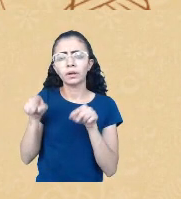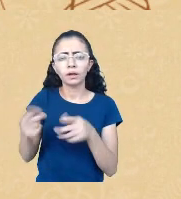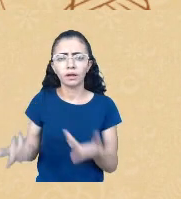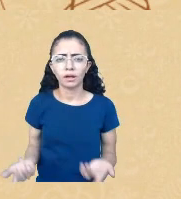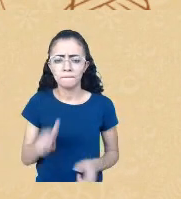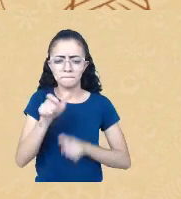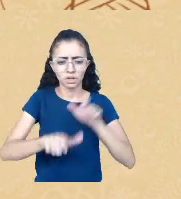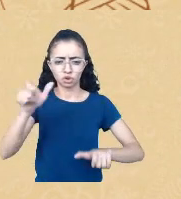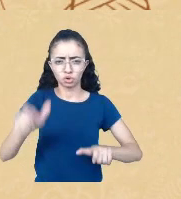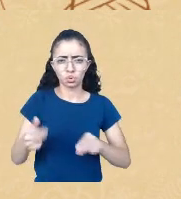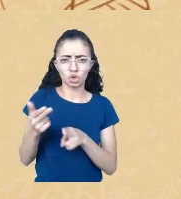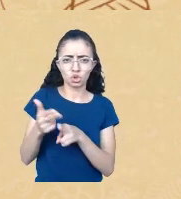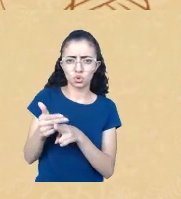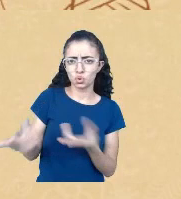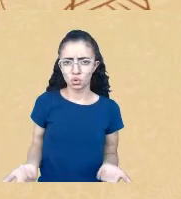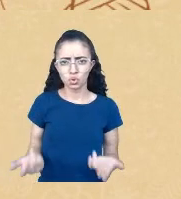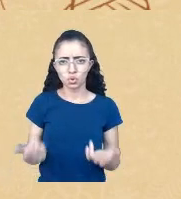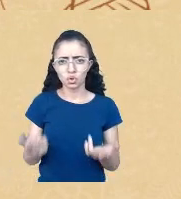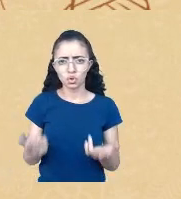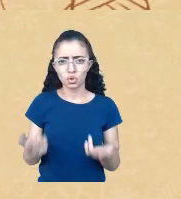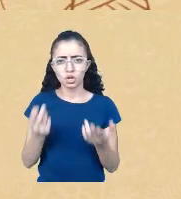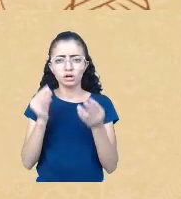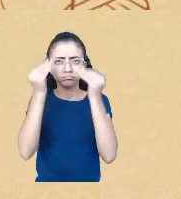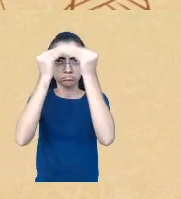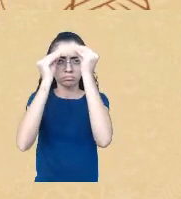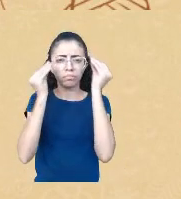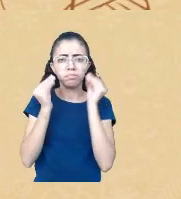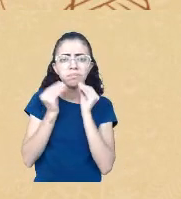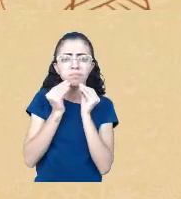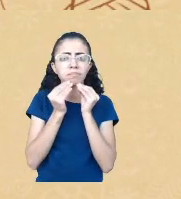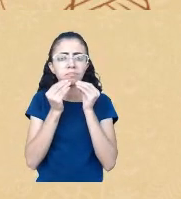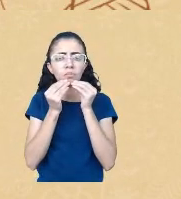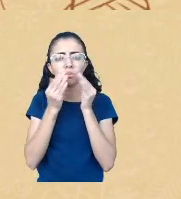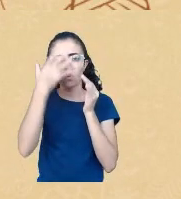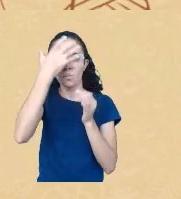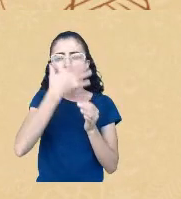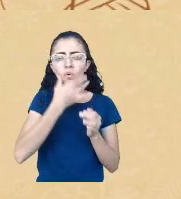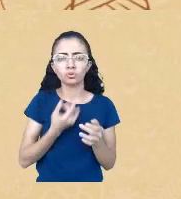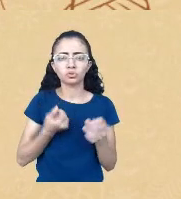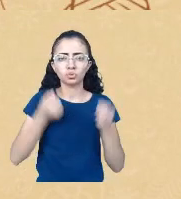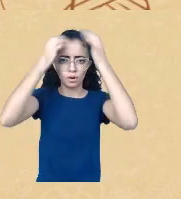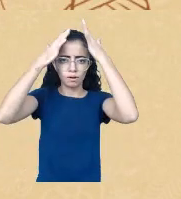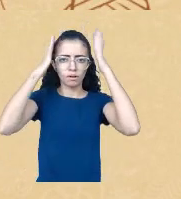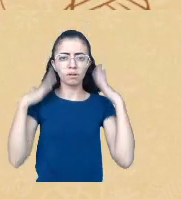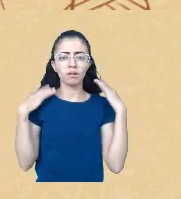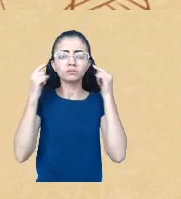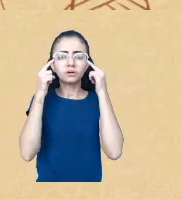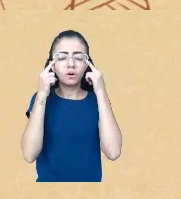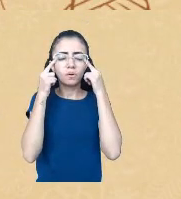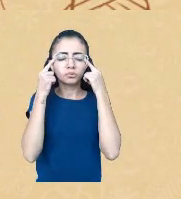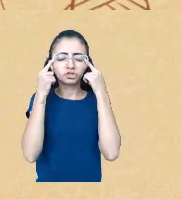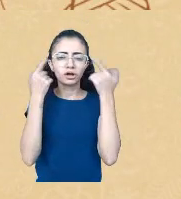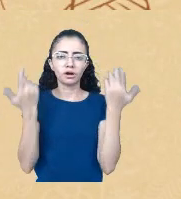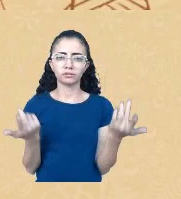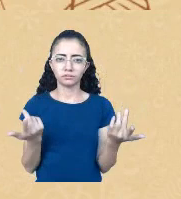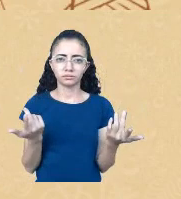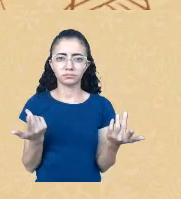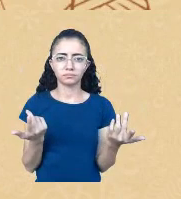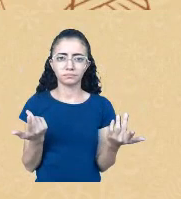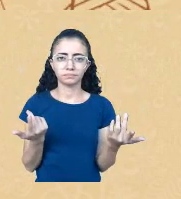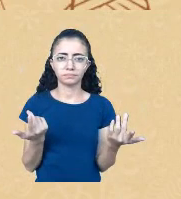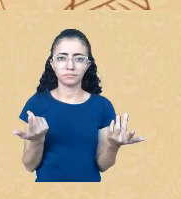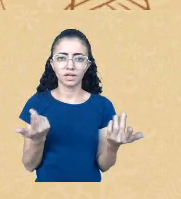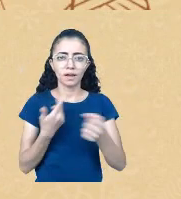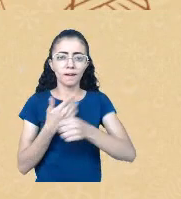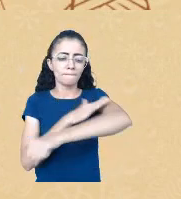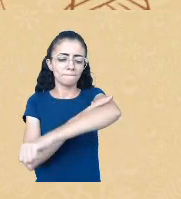necessariamente com os olhos puxados, o cabelo liso, né? A pele morena. Então, esse estereótipo congelado